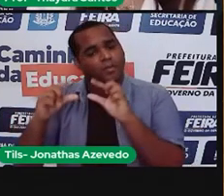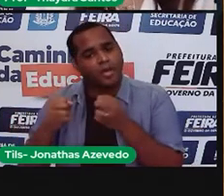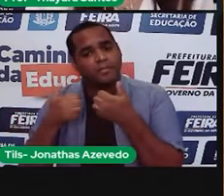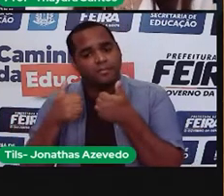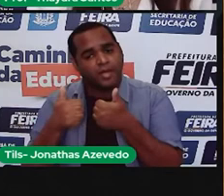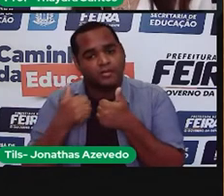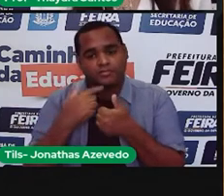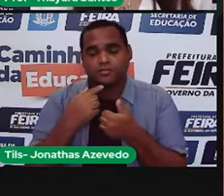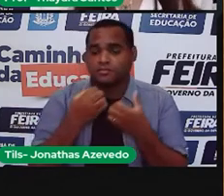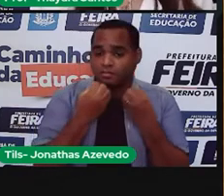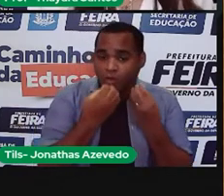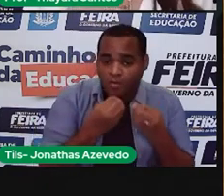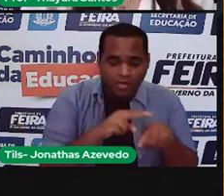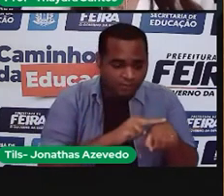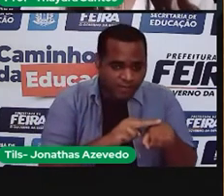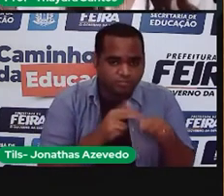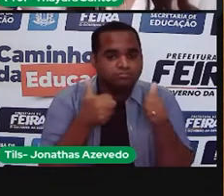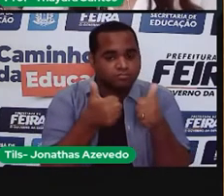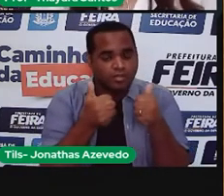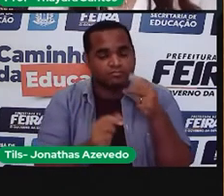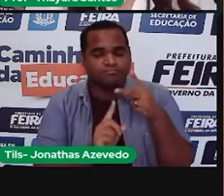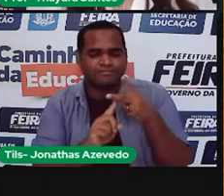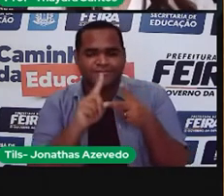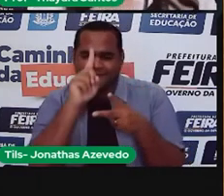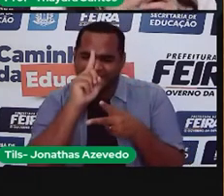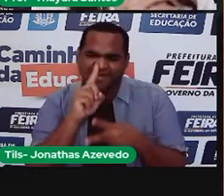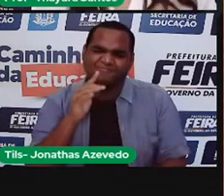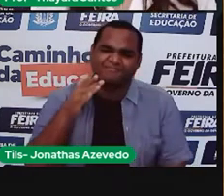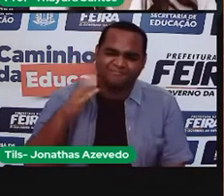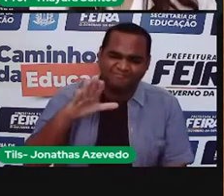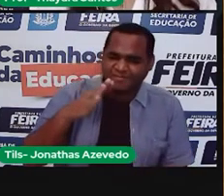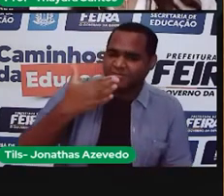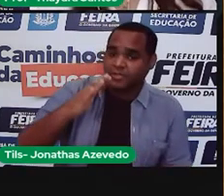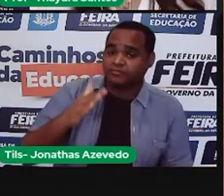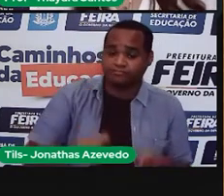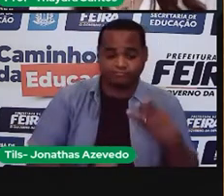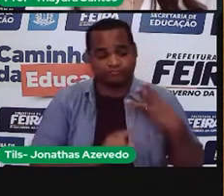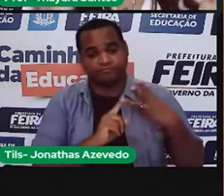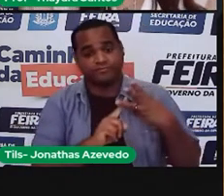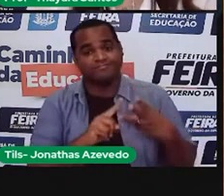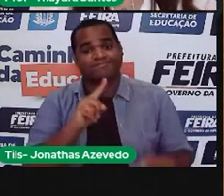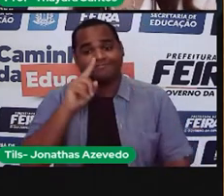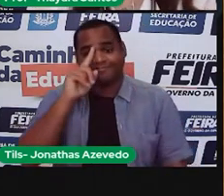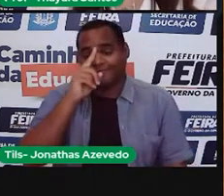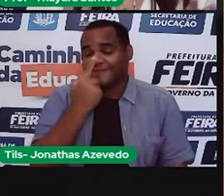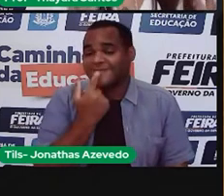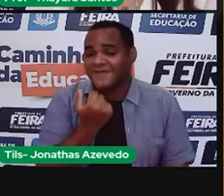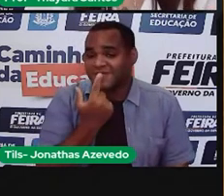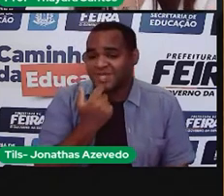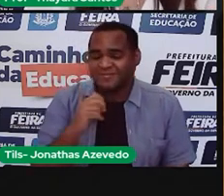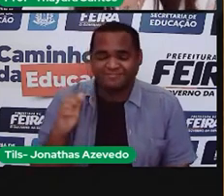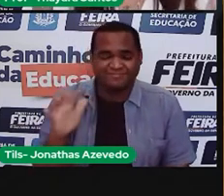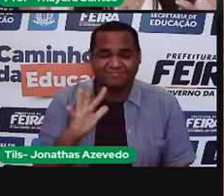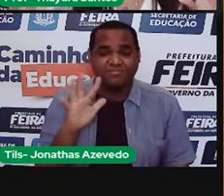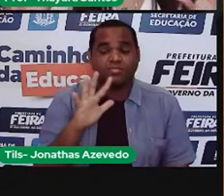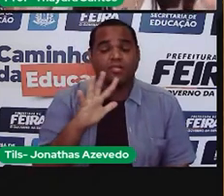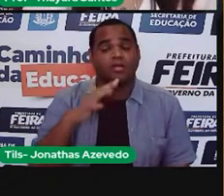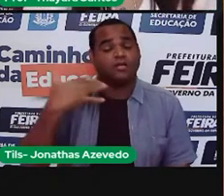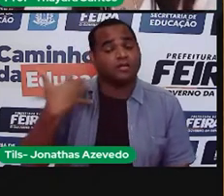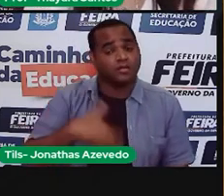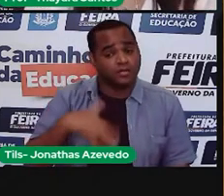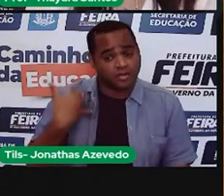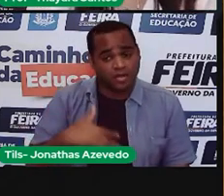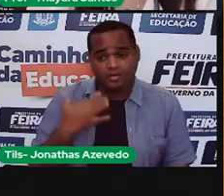fica em bandeira verde. Se as condições estão mais ou menos, aí fica a bandeira amarela. Agora, se as condições estão muito ruins, se aquele